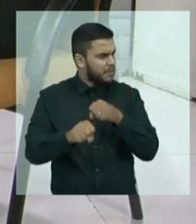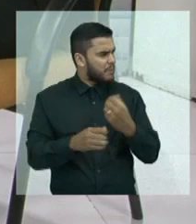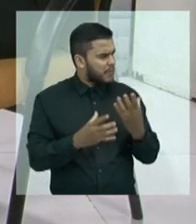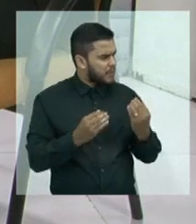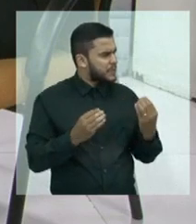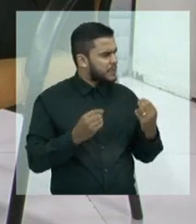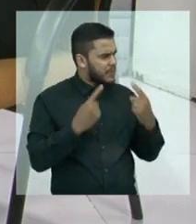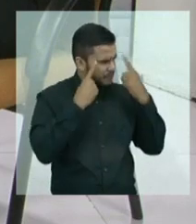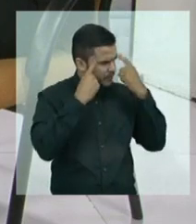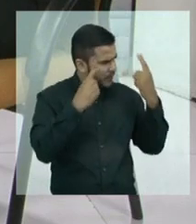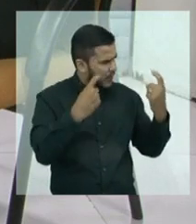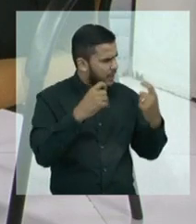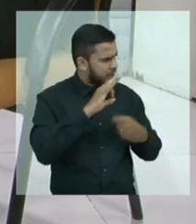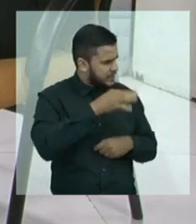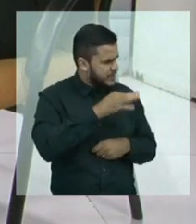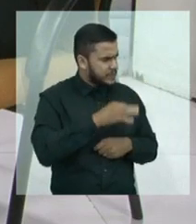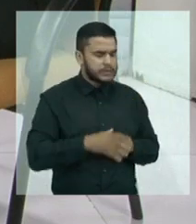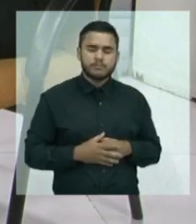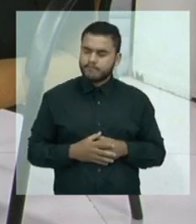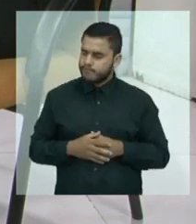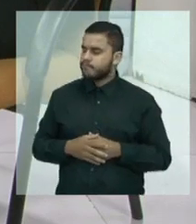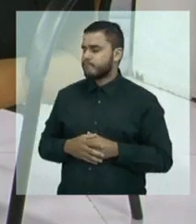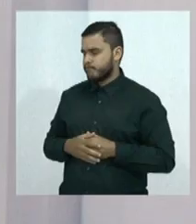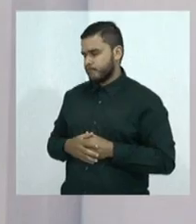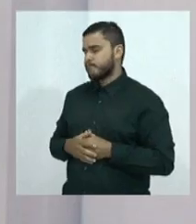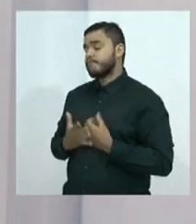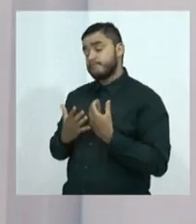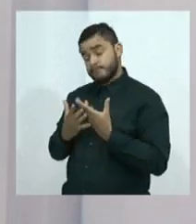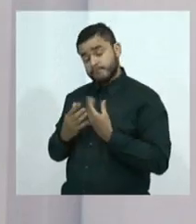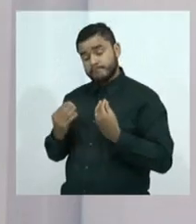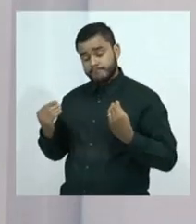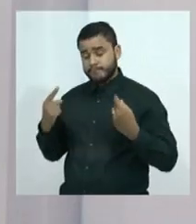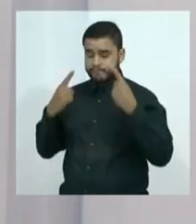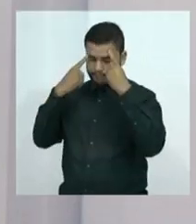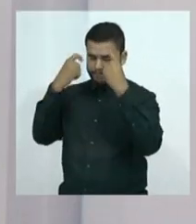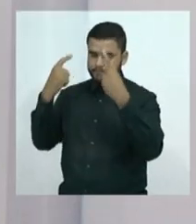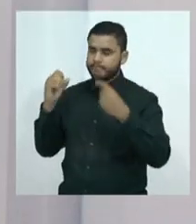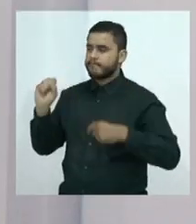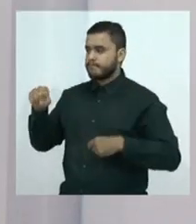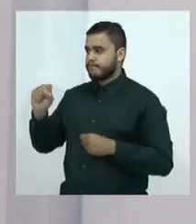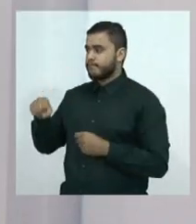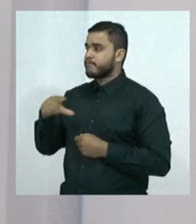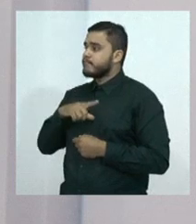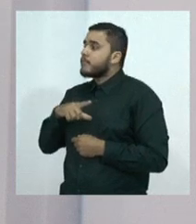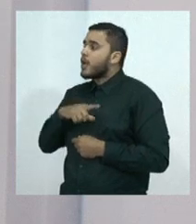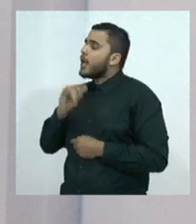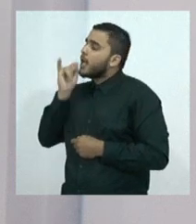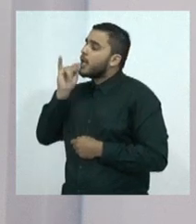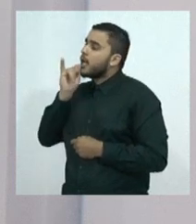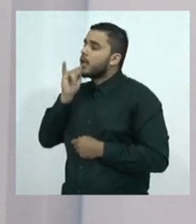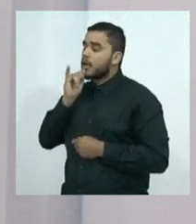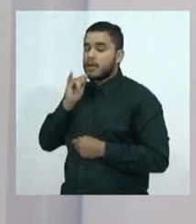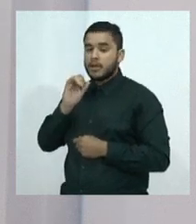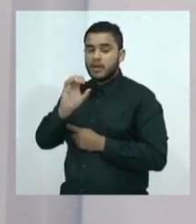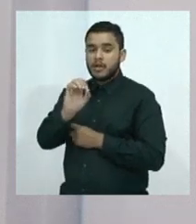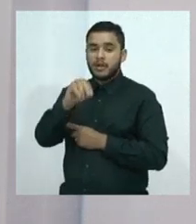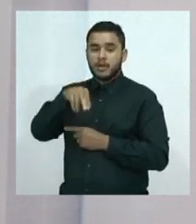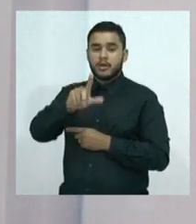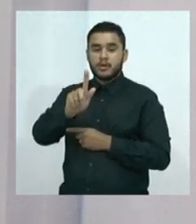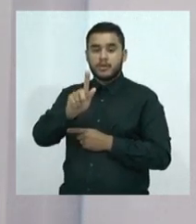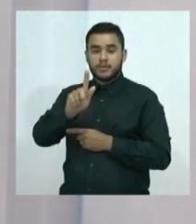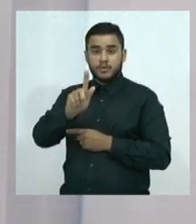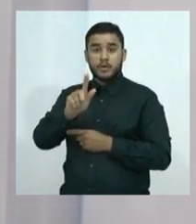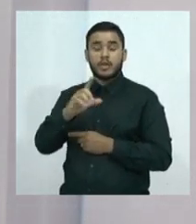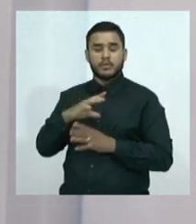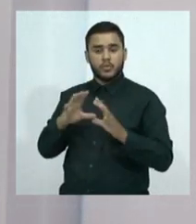outros tipos de crimes. Isso até vai ser um tema que a gente vai abordar com o pessoal da ONG Fryshuset, que está